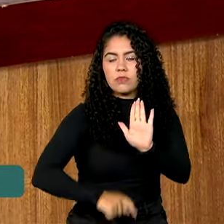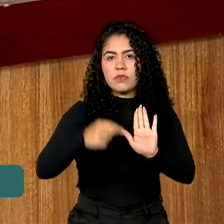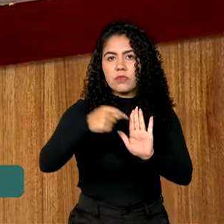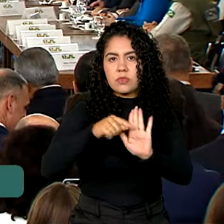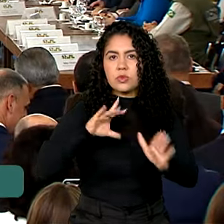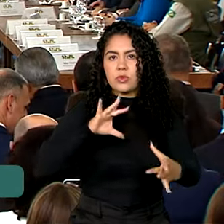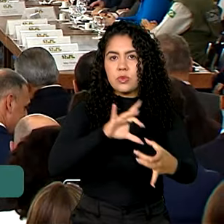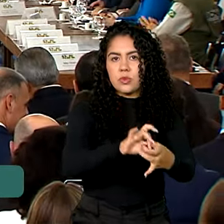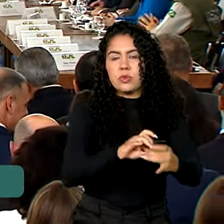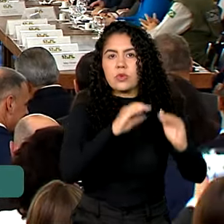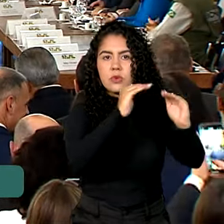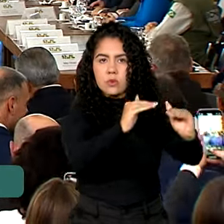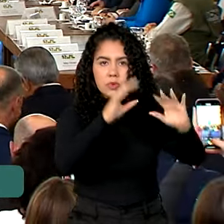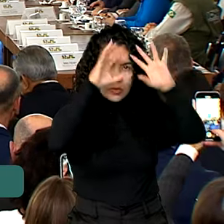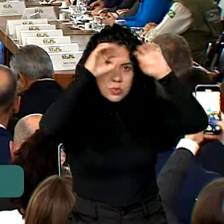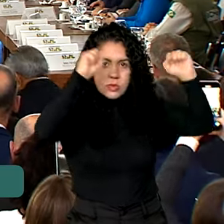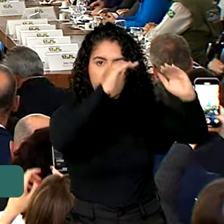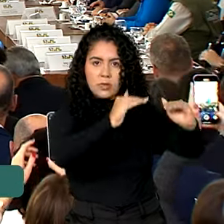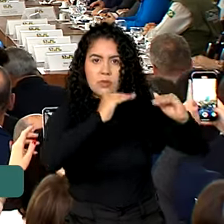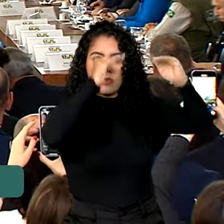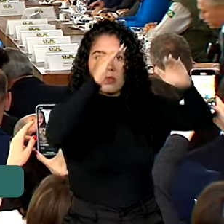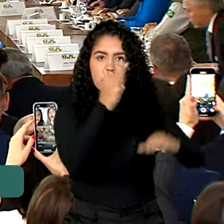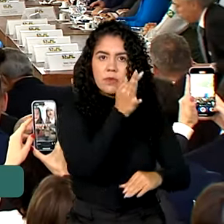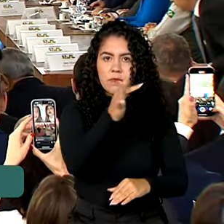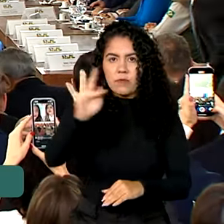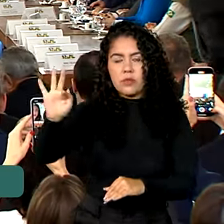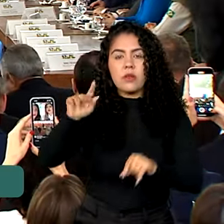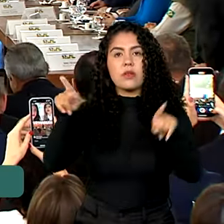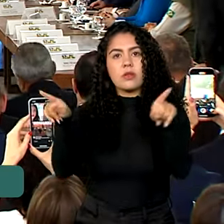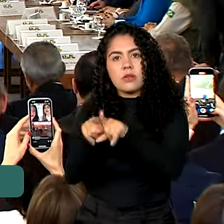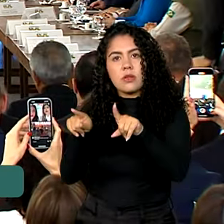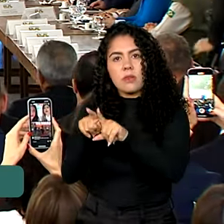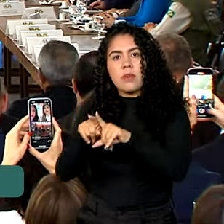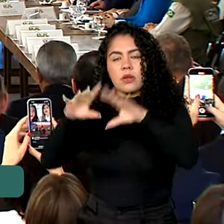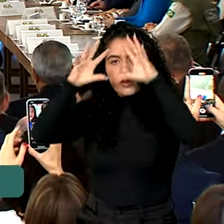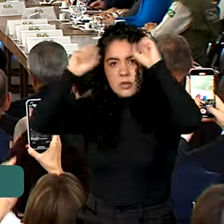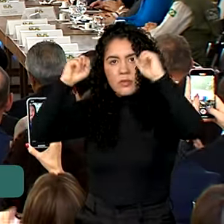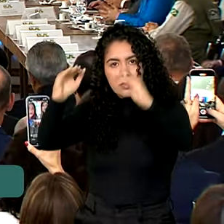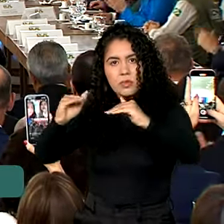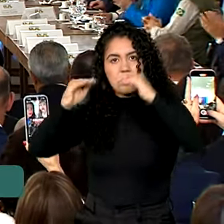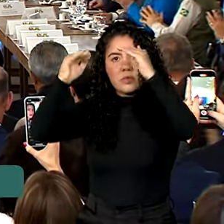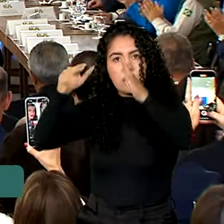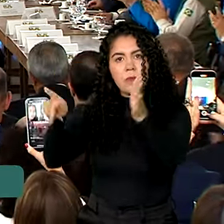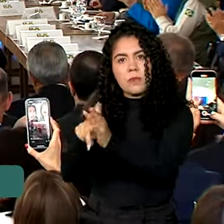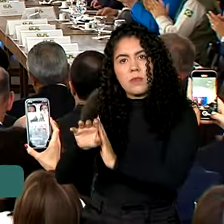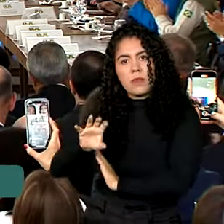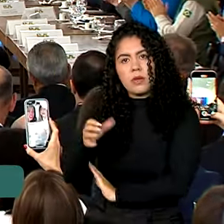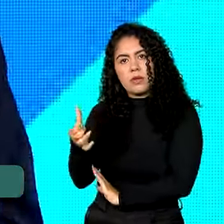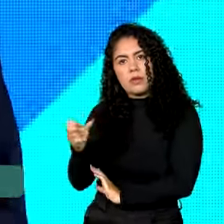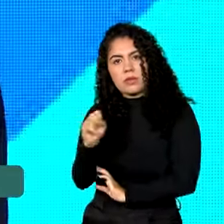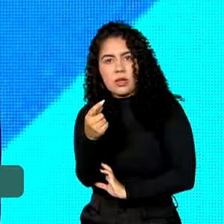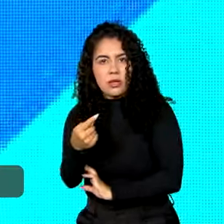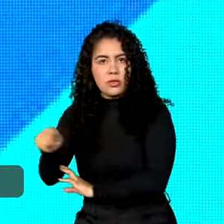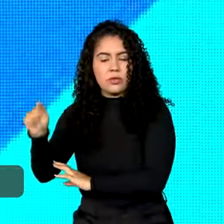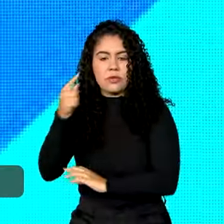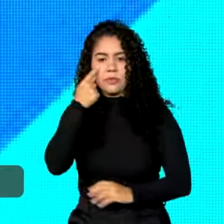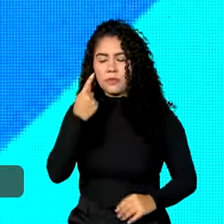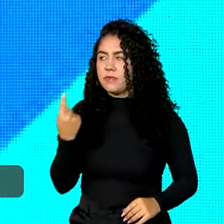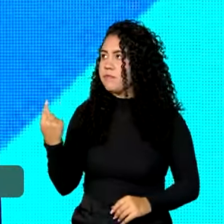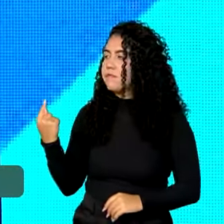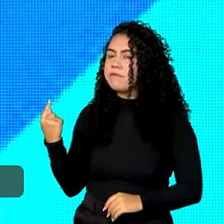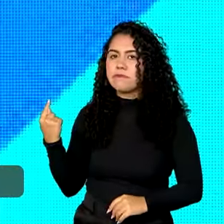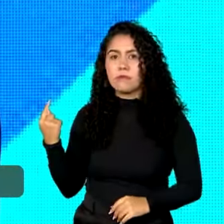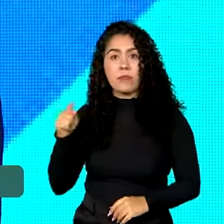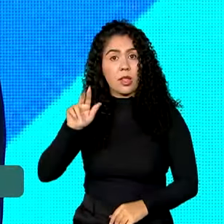Tribunal Federal, pelo Tribunal Regional Federal da Sexta Região e pelo Tribunal de Justiça de Minas Gerais. Nunca houve